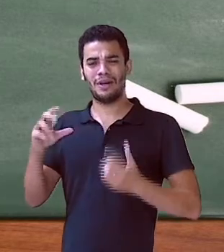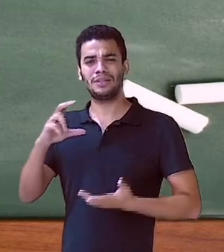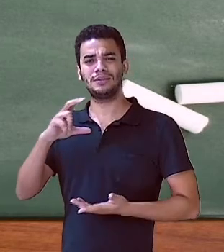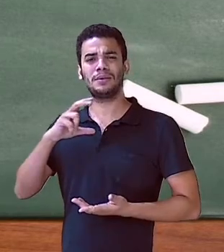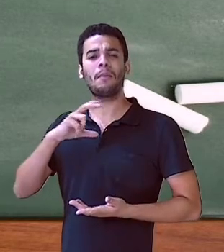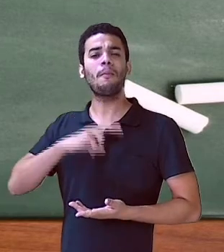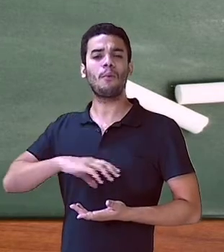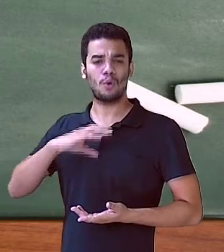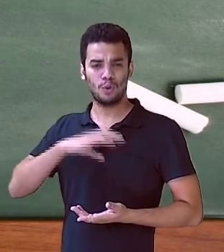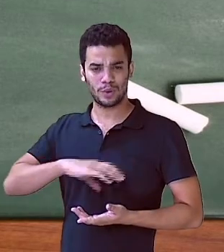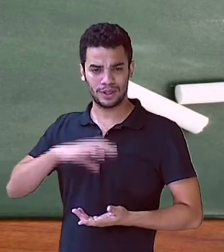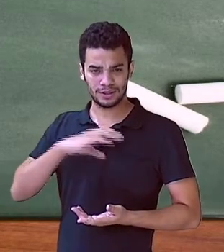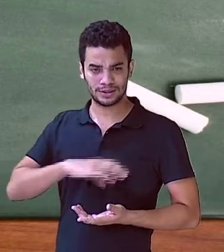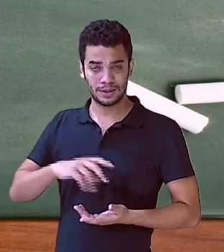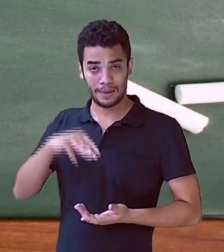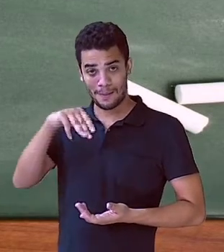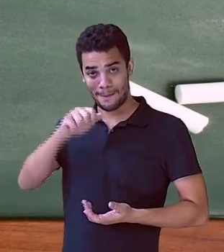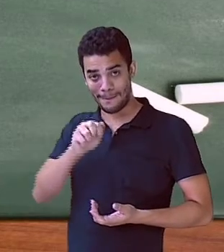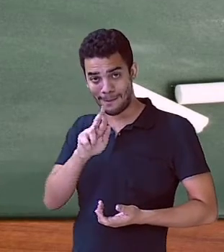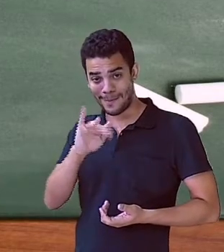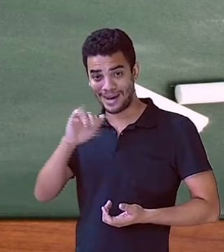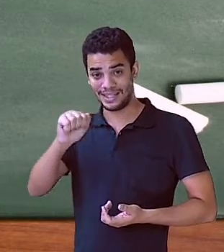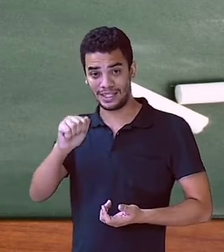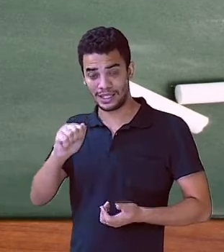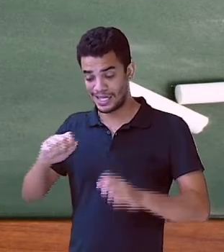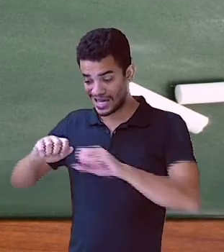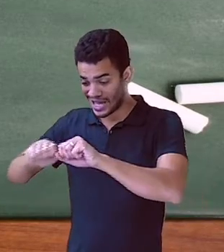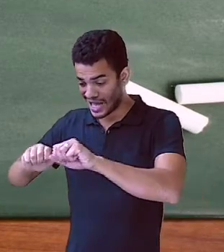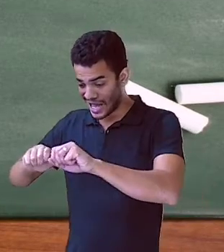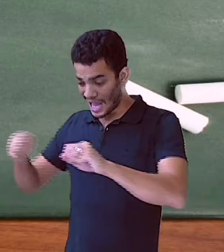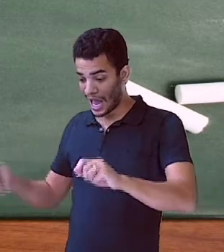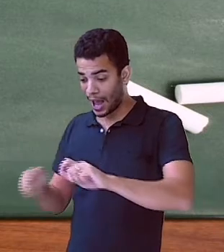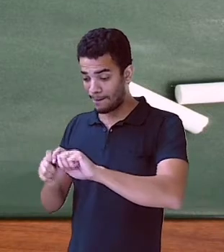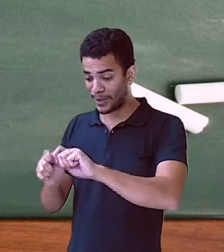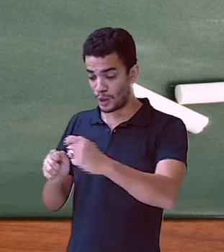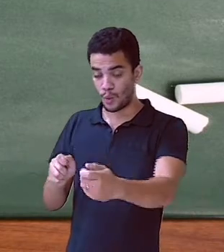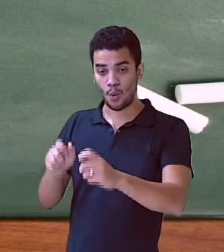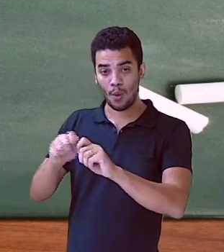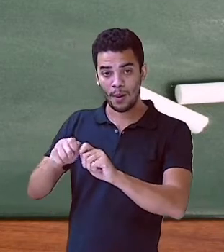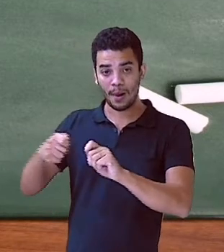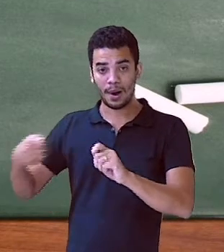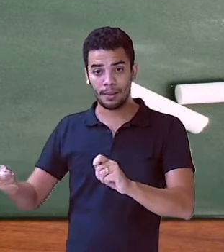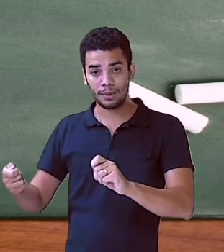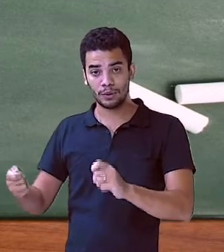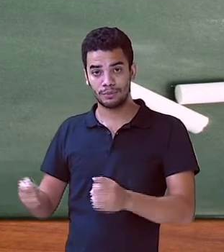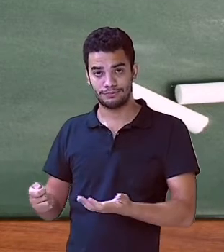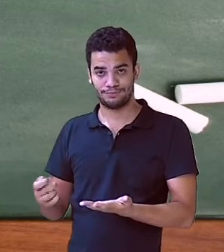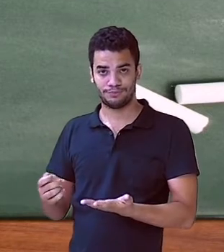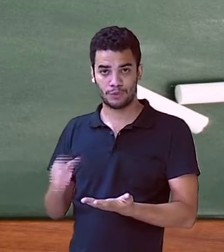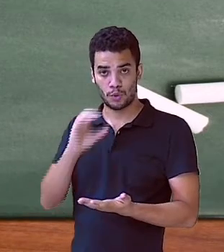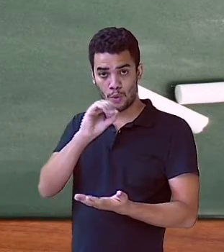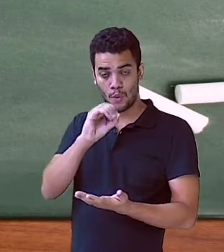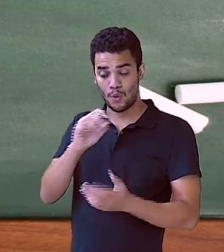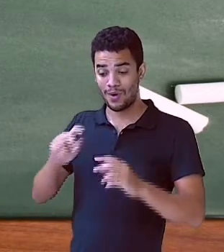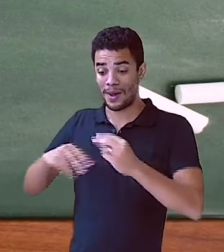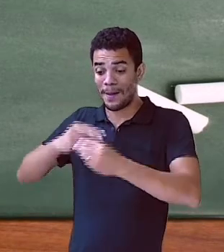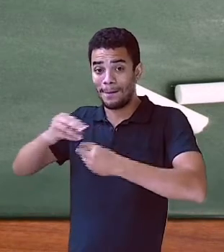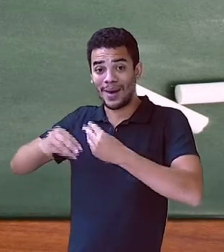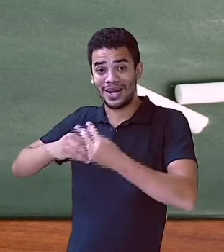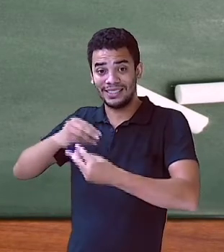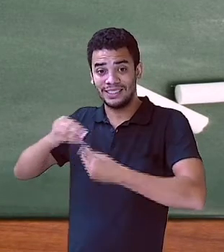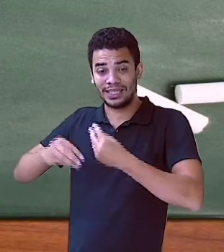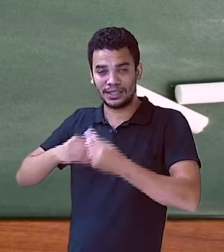inesperado. Perceba, o verbo transitivo. Abriu. O presente inesperado. Inesperado fez